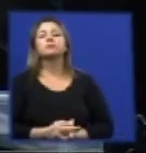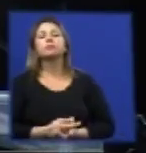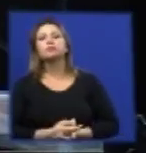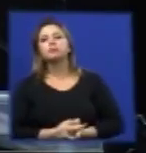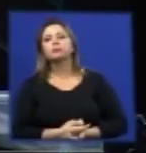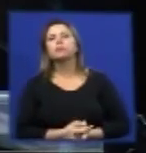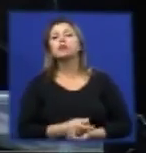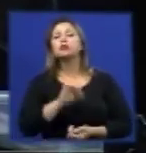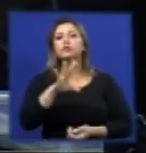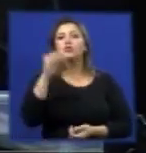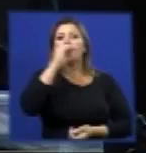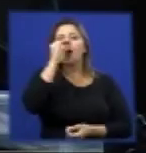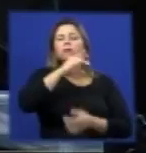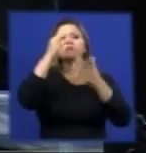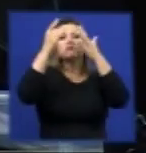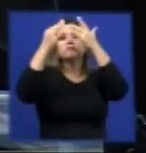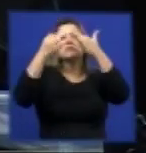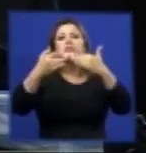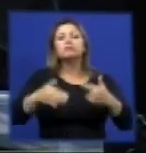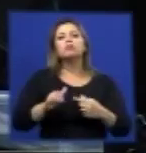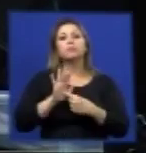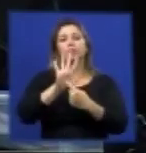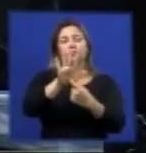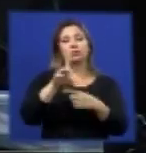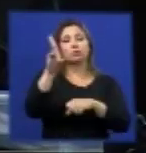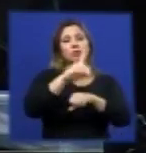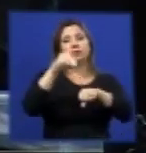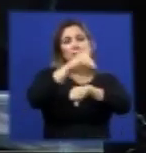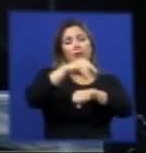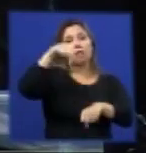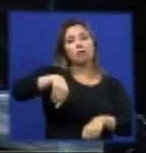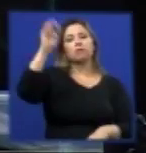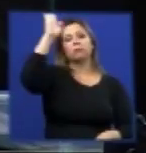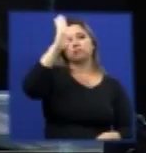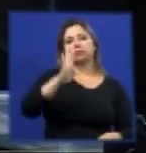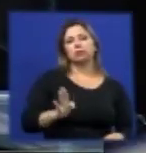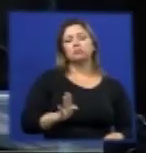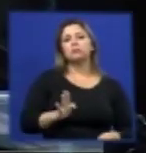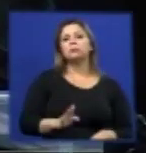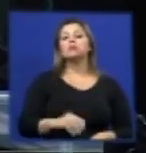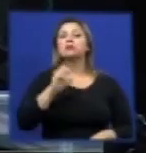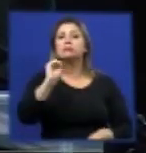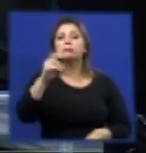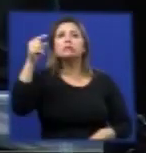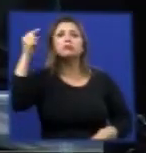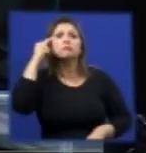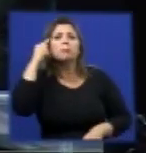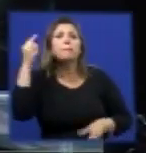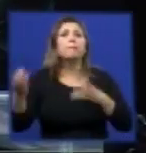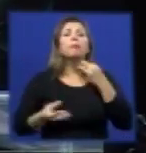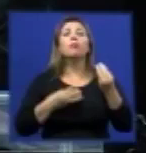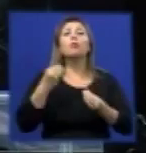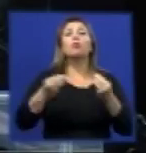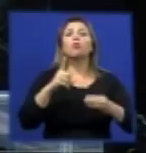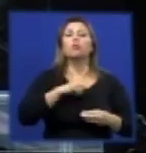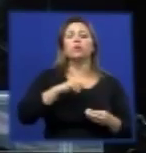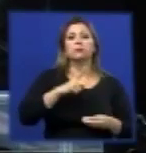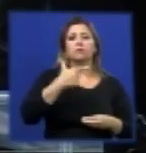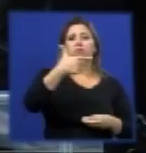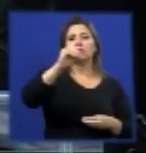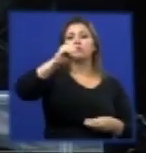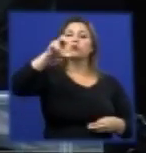só rapidamente para colocar a situação de dengue no país se nós olharmos nessa lâmina nós tivemos no ano de